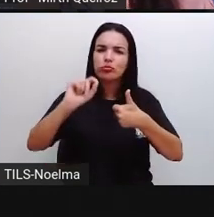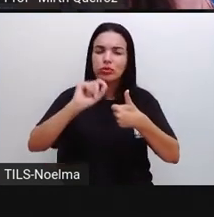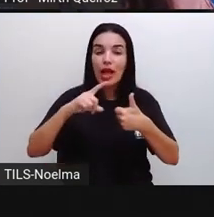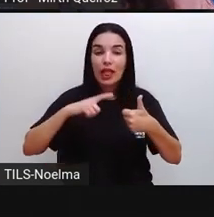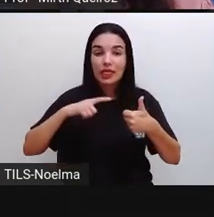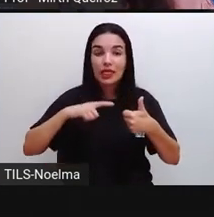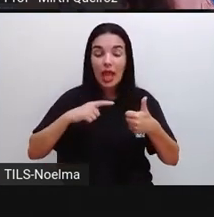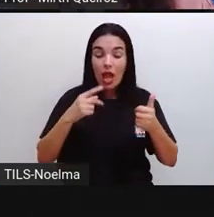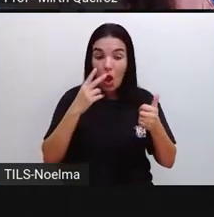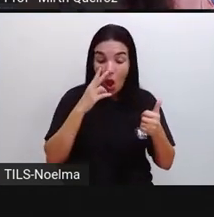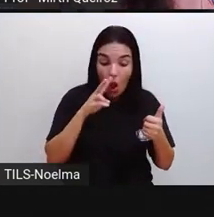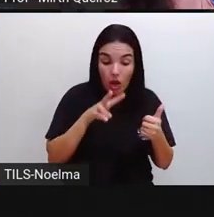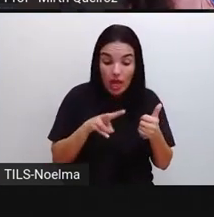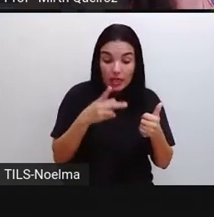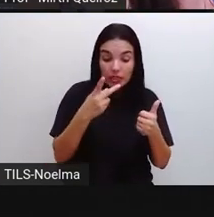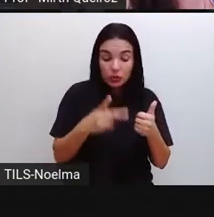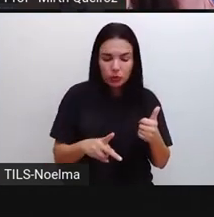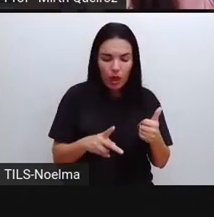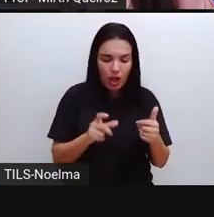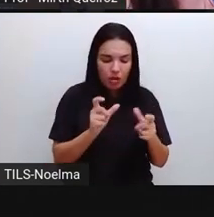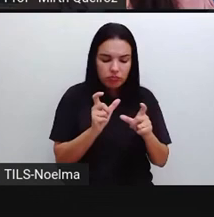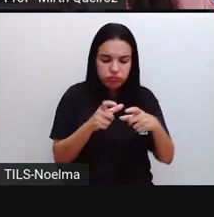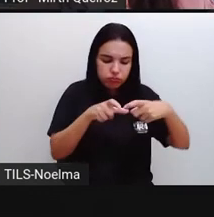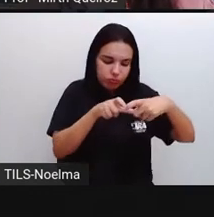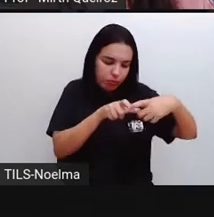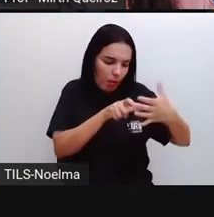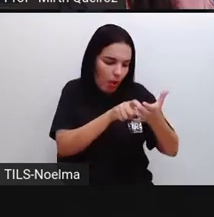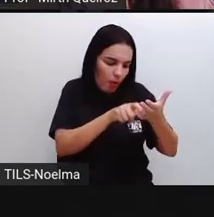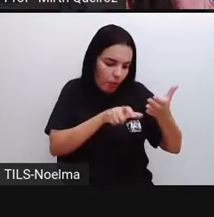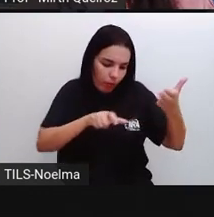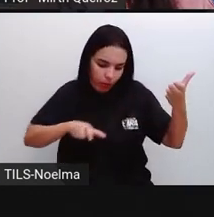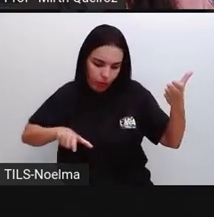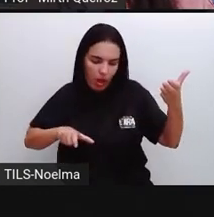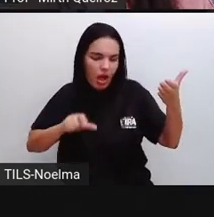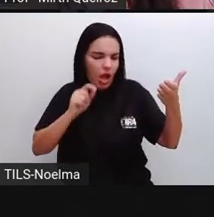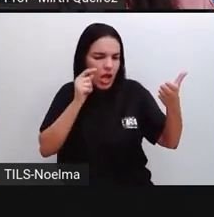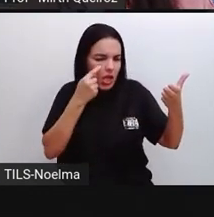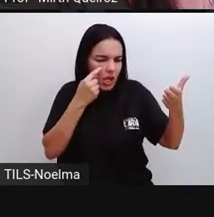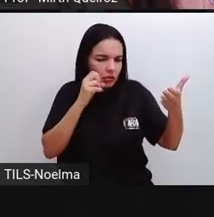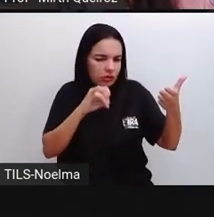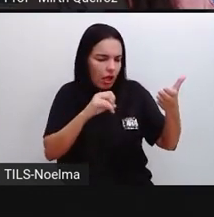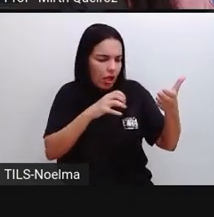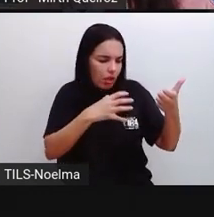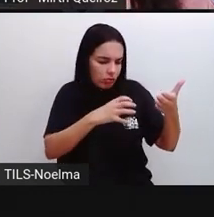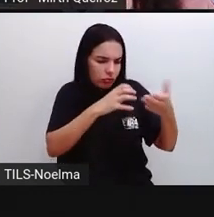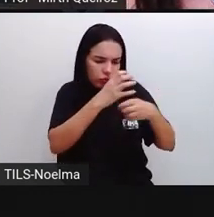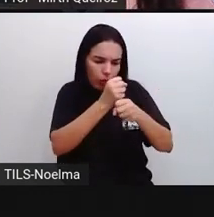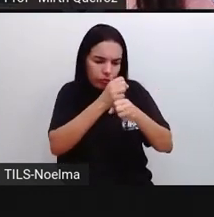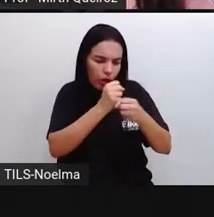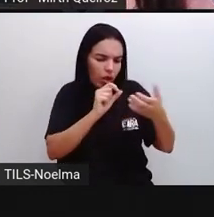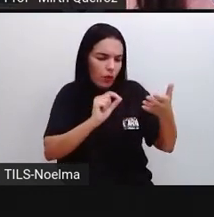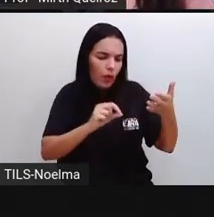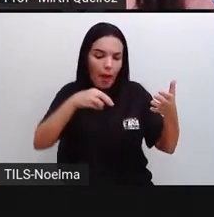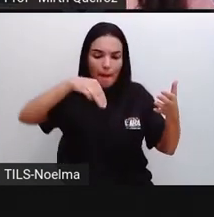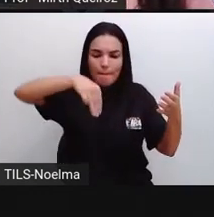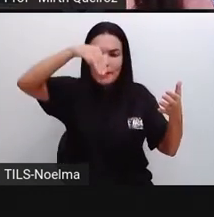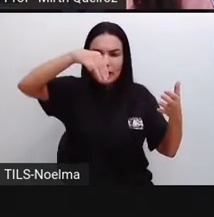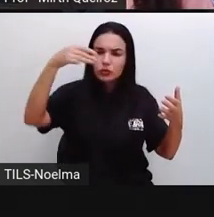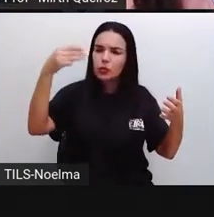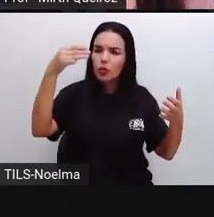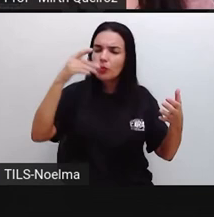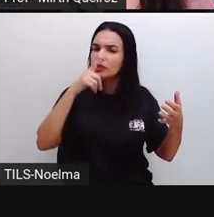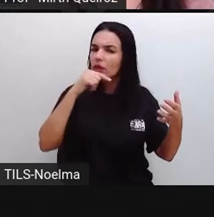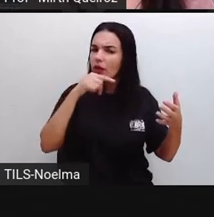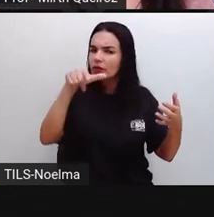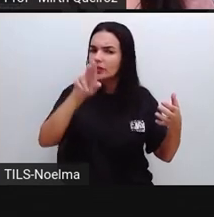última conta de água, na desse mês aí de vocês. identifique o número de medição. Quantos metros cúbicos de água foi